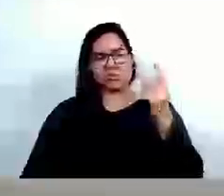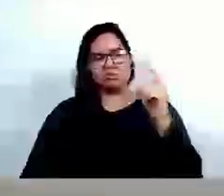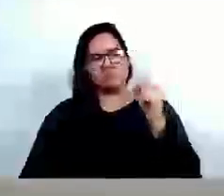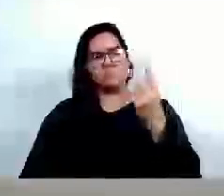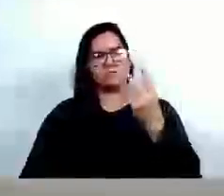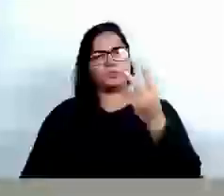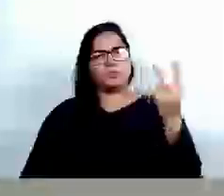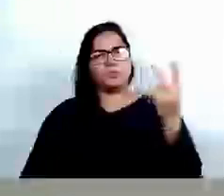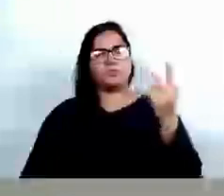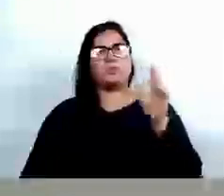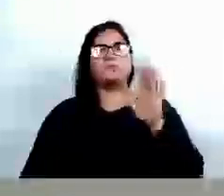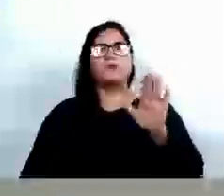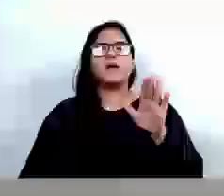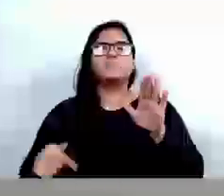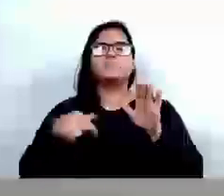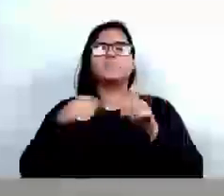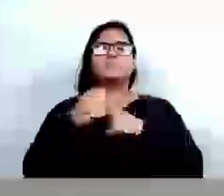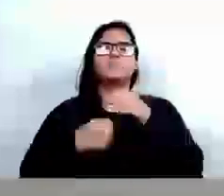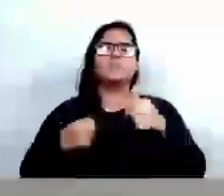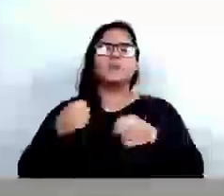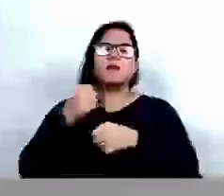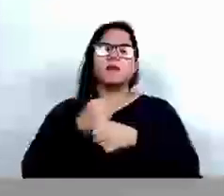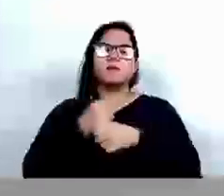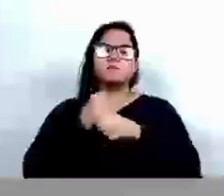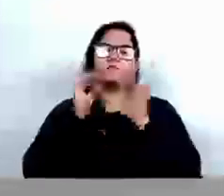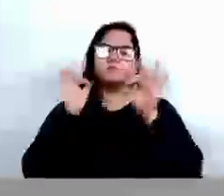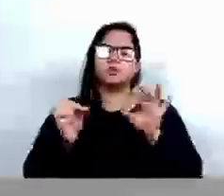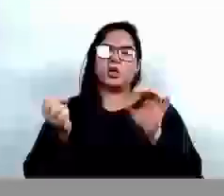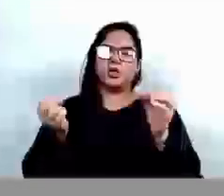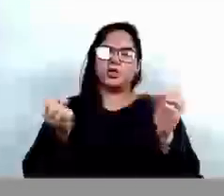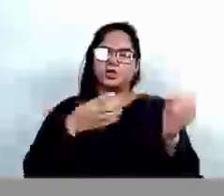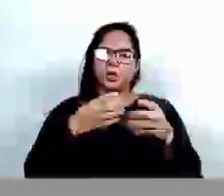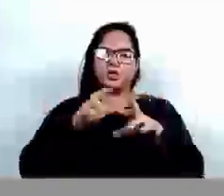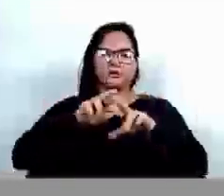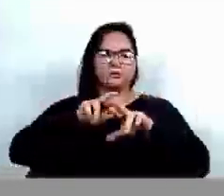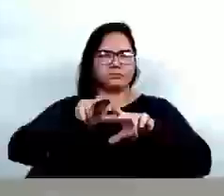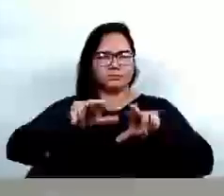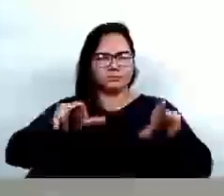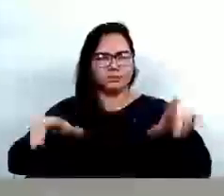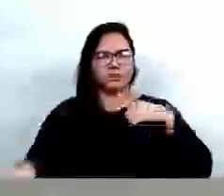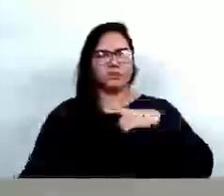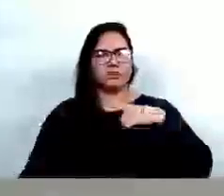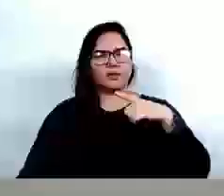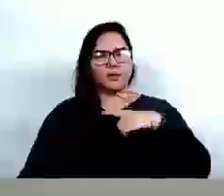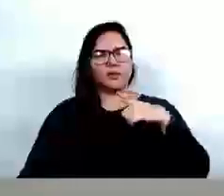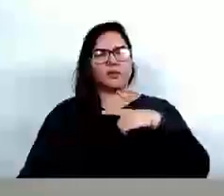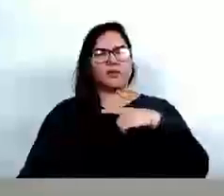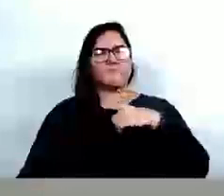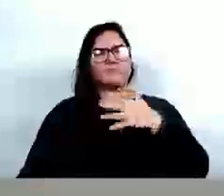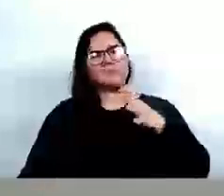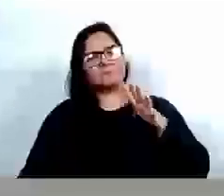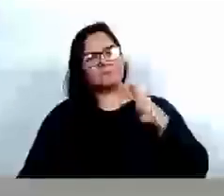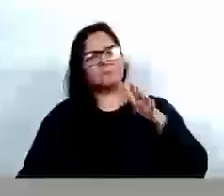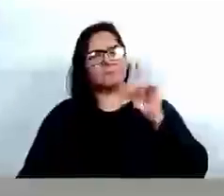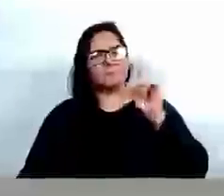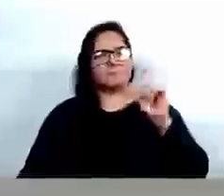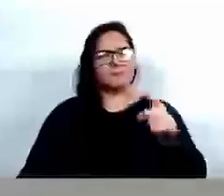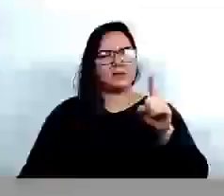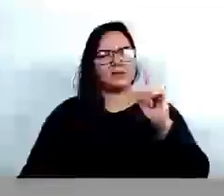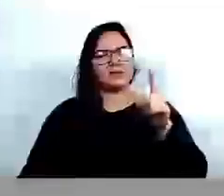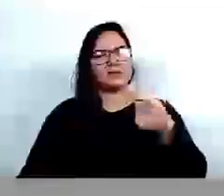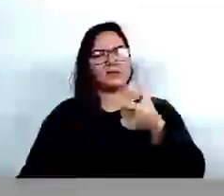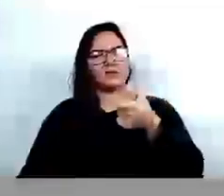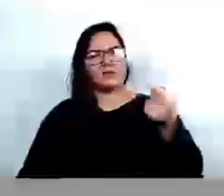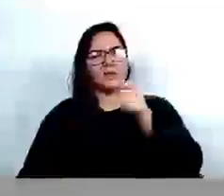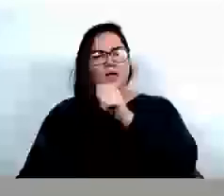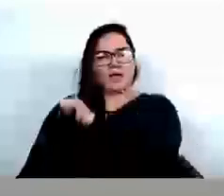mas esse ano ela se concretiza com novas modalidades, diversas modalidades, saindo uma média de mil, mil e duzentos alunos, passando